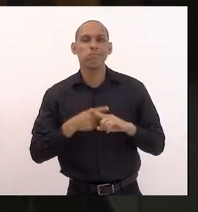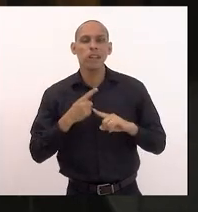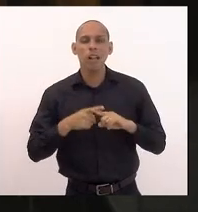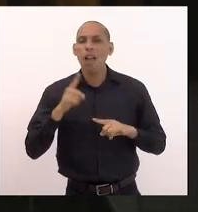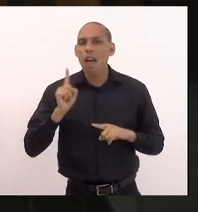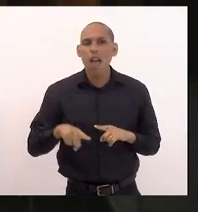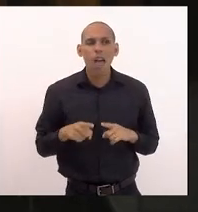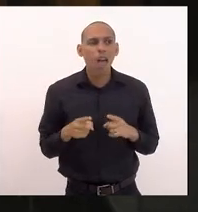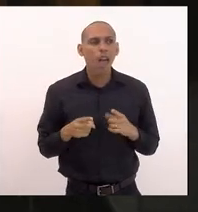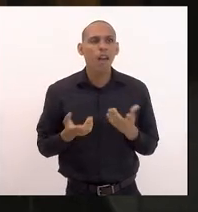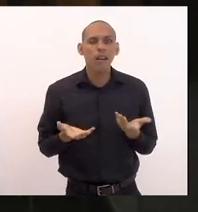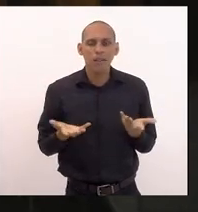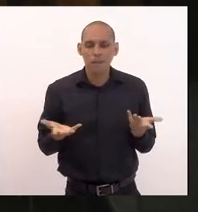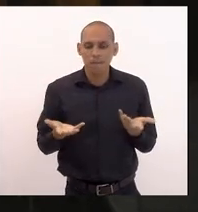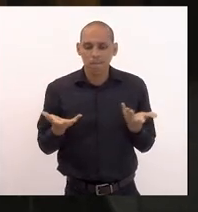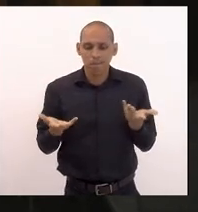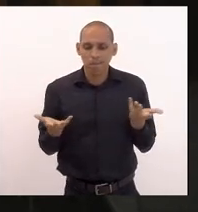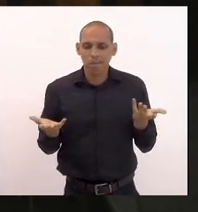dimensão